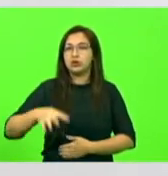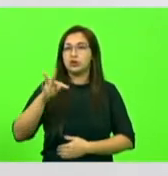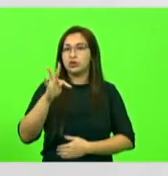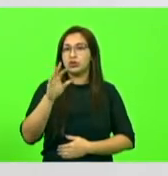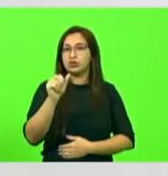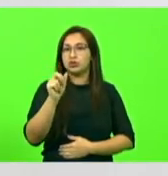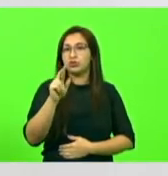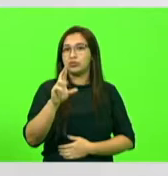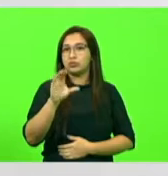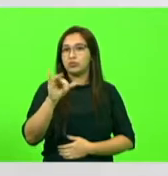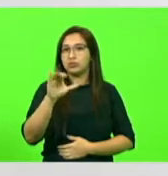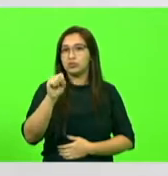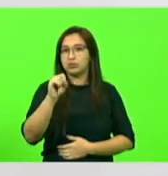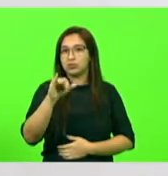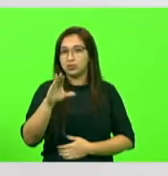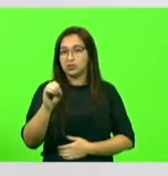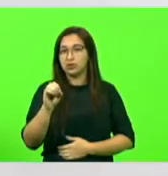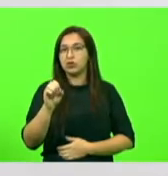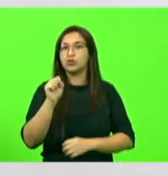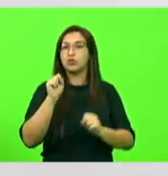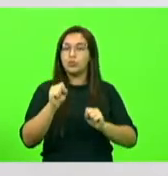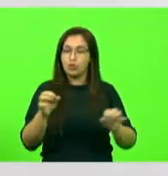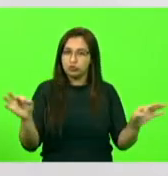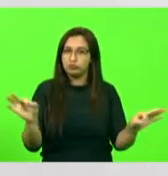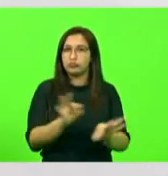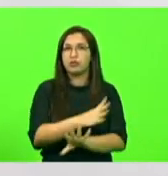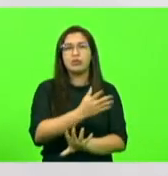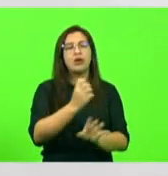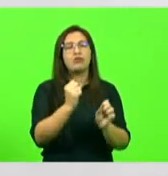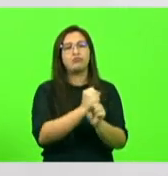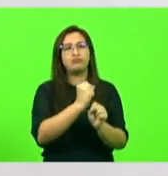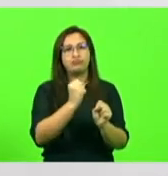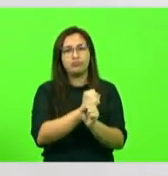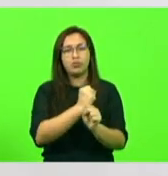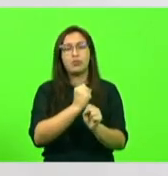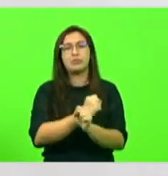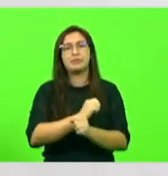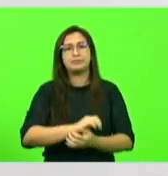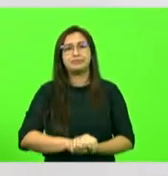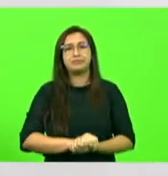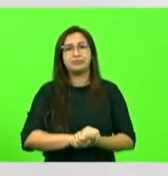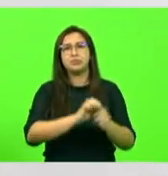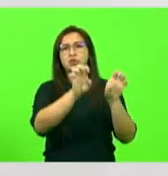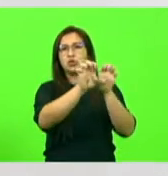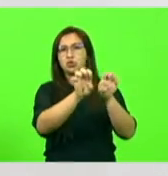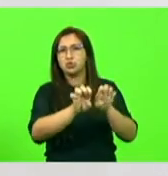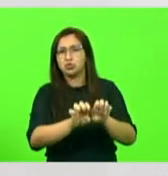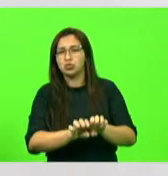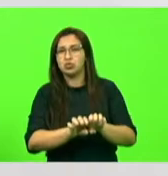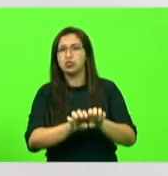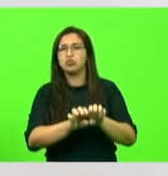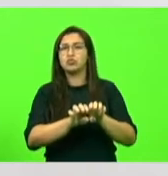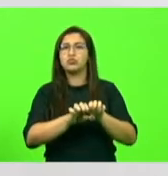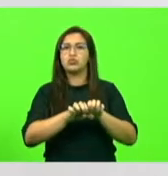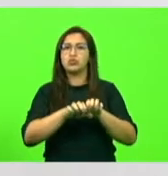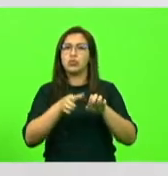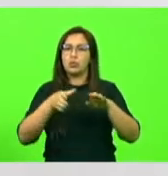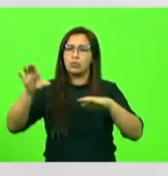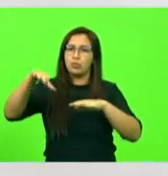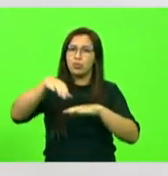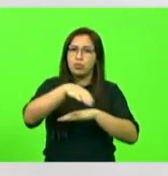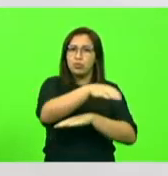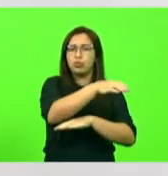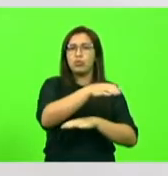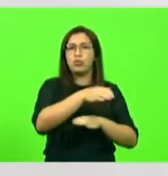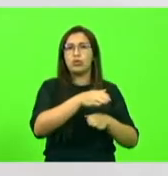conclusão da BR-470. A boa parte dela está sendo construída fora dali, as estruturas de viaduto estão sendo montadas todas